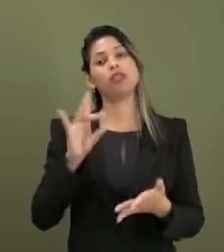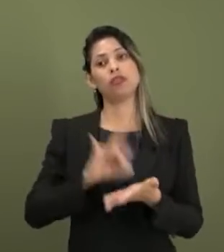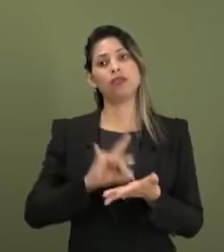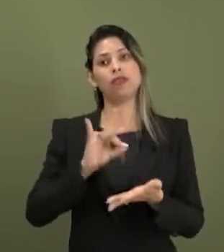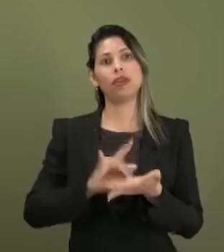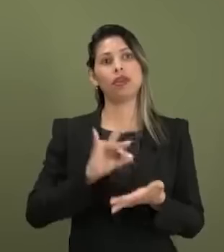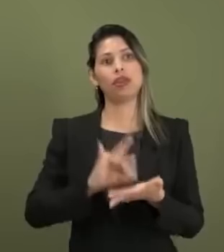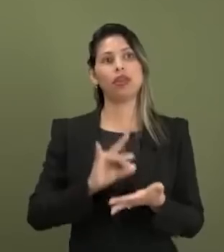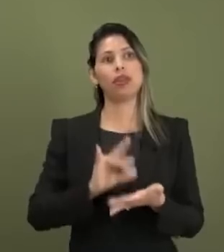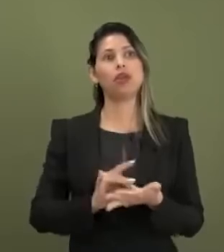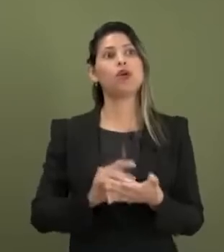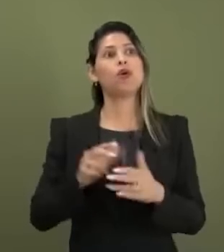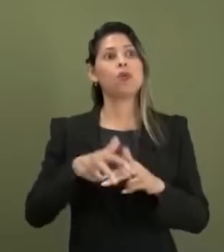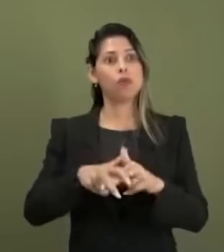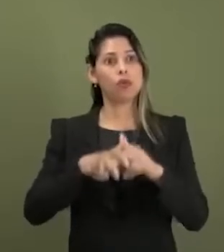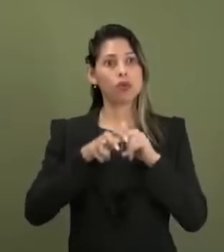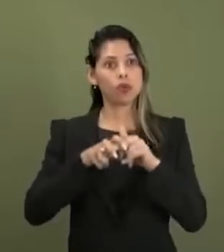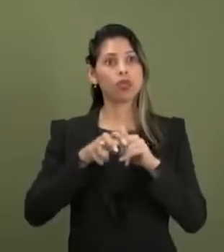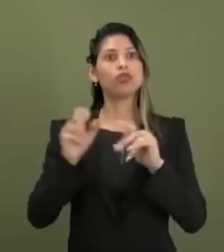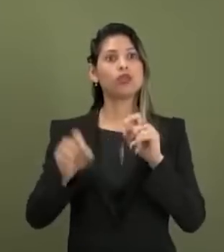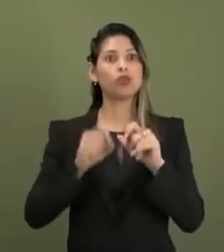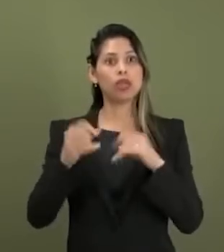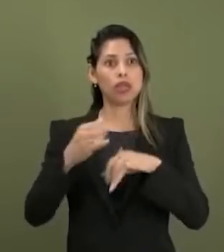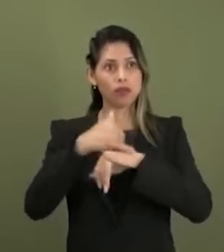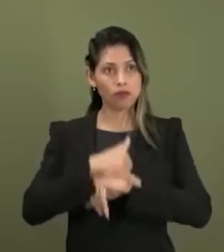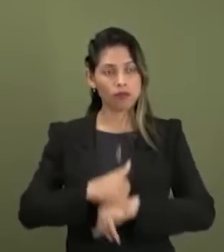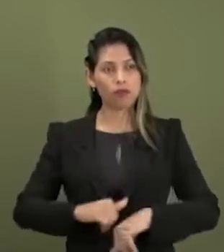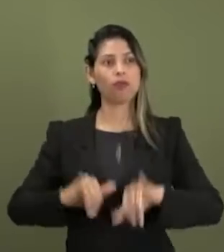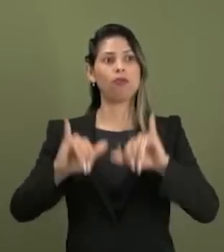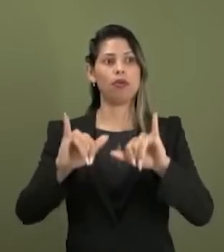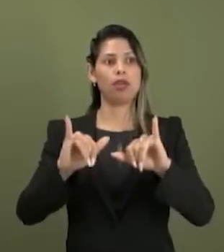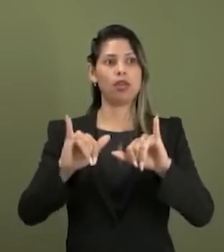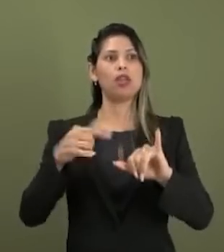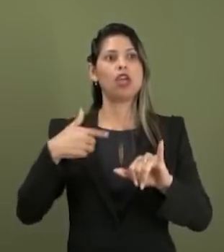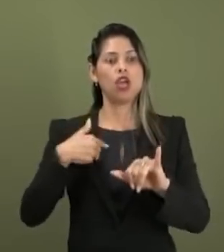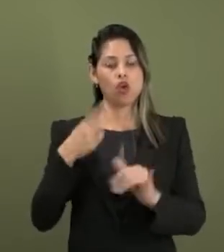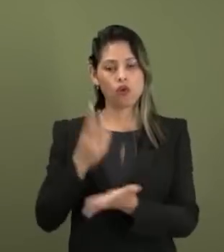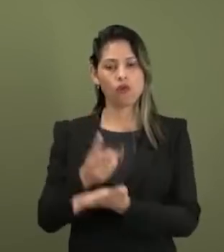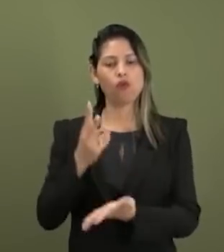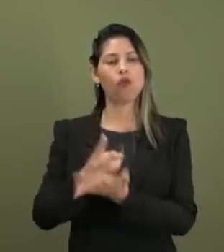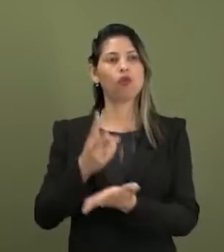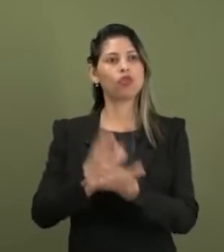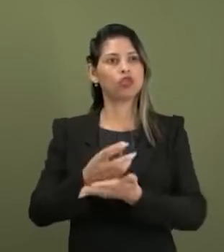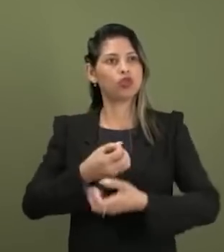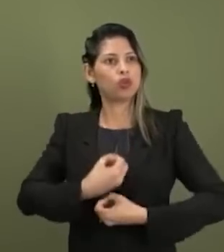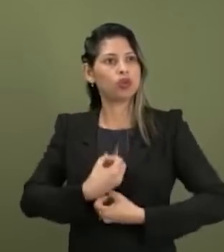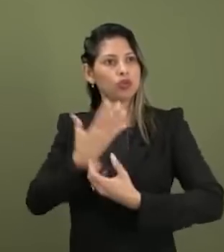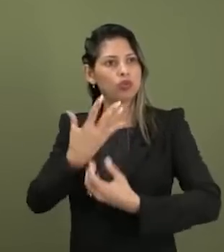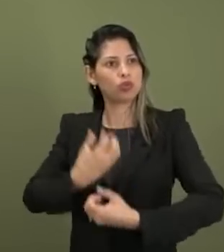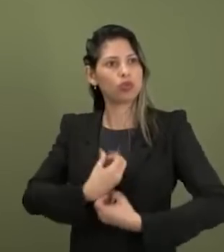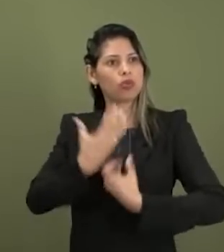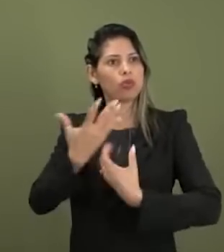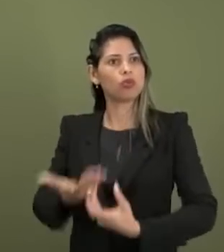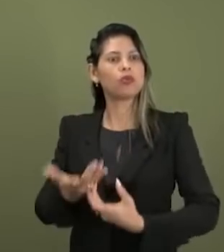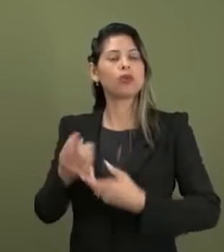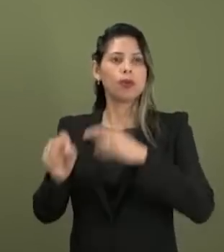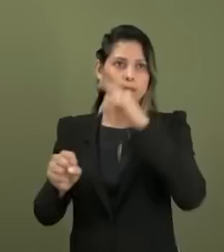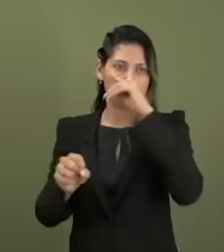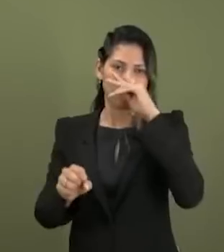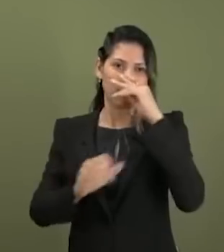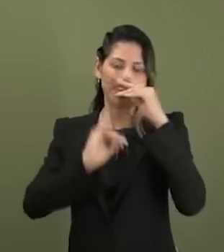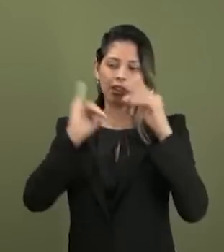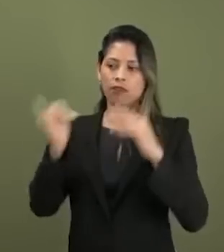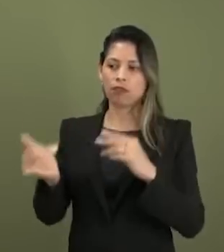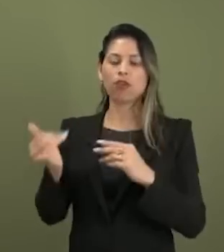penso isso, externo, como já externei e continuarei externando aos próprios ministros do Supremo Tribunal Federal esse